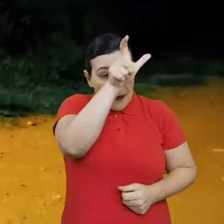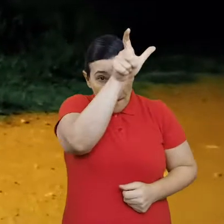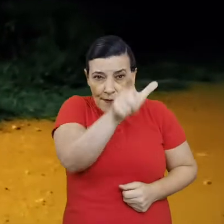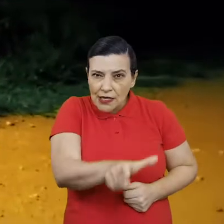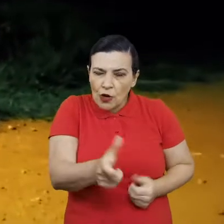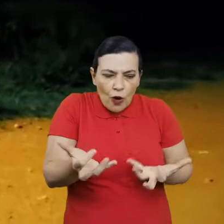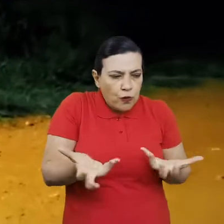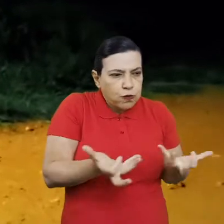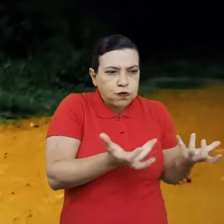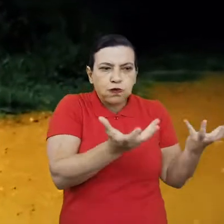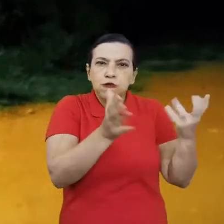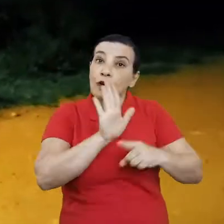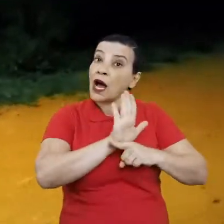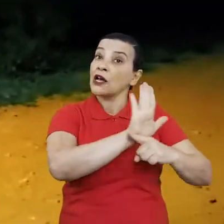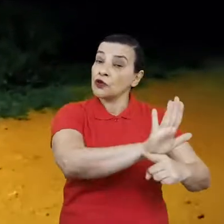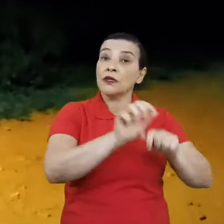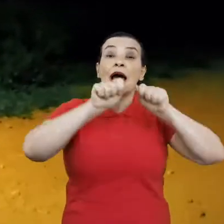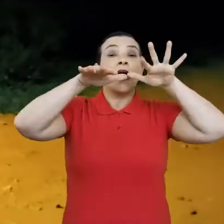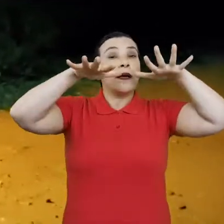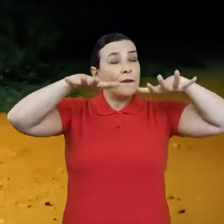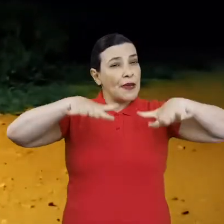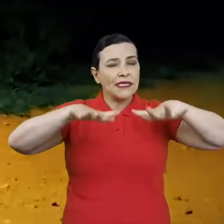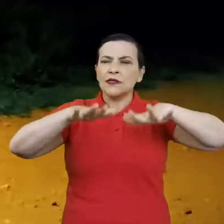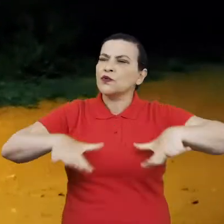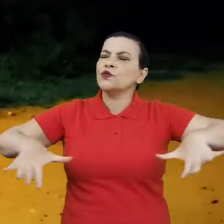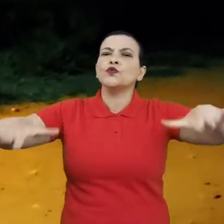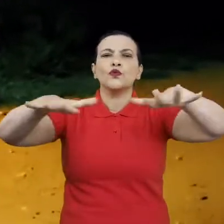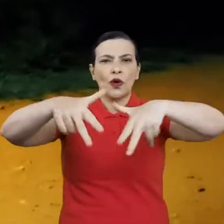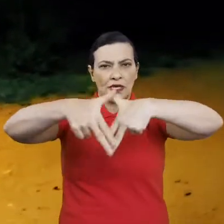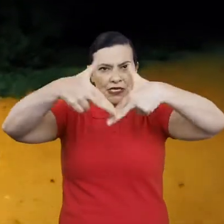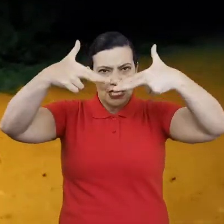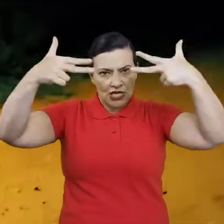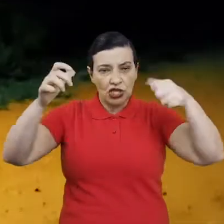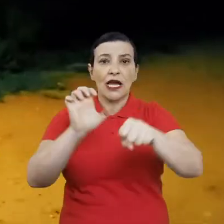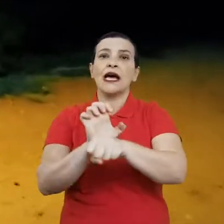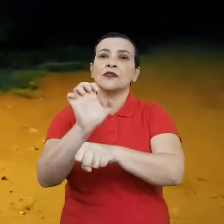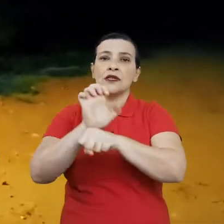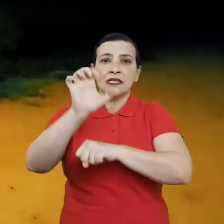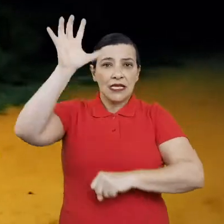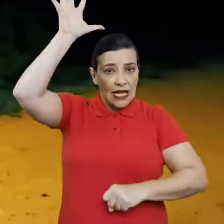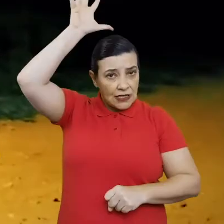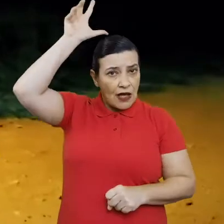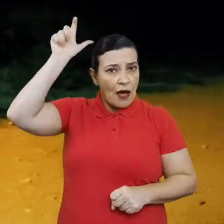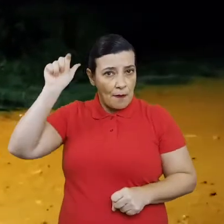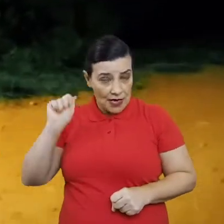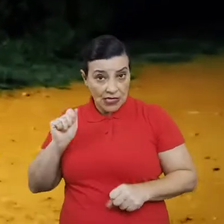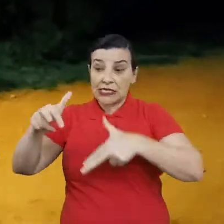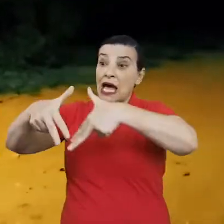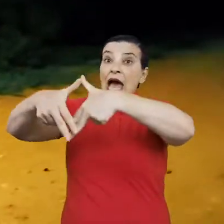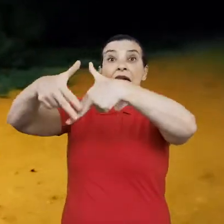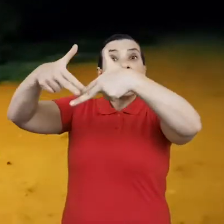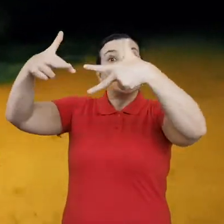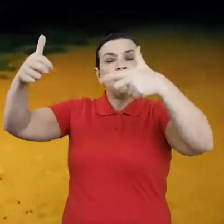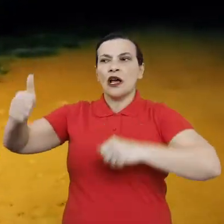benzimento é uma prática feita por todas as etnias do estado do Amazonas. Uma determinada etnia, ela não pode